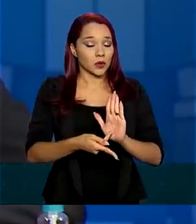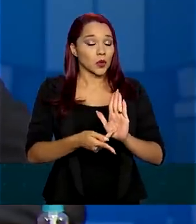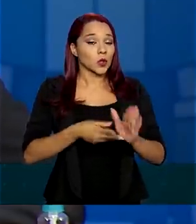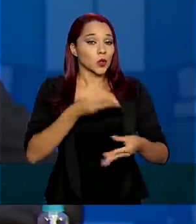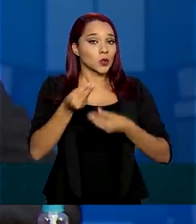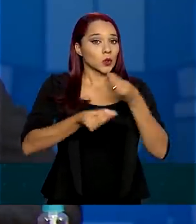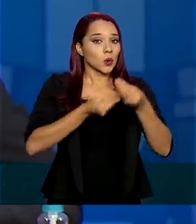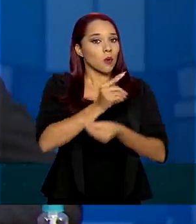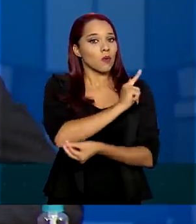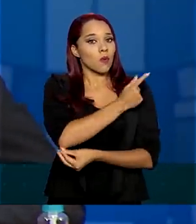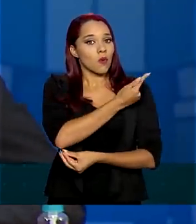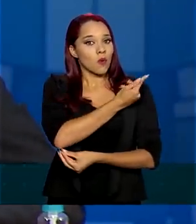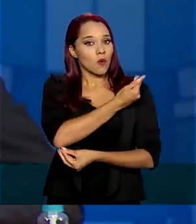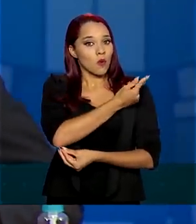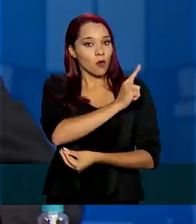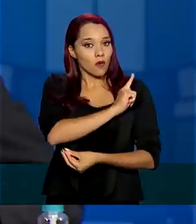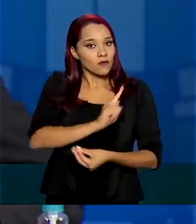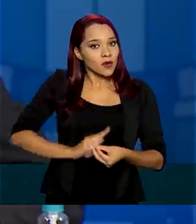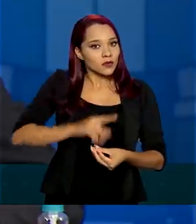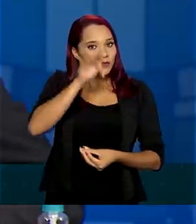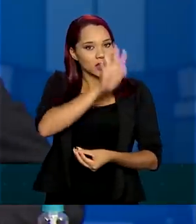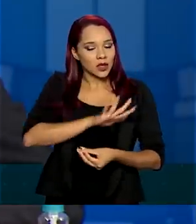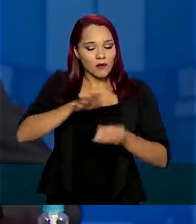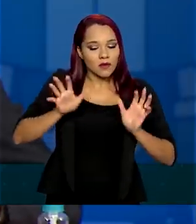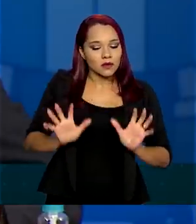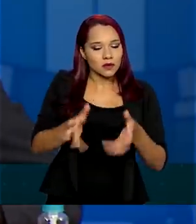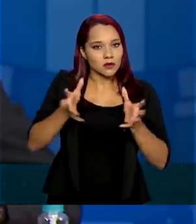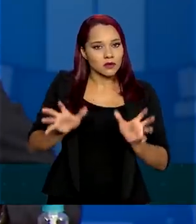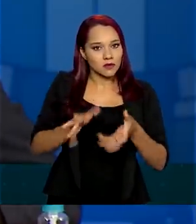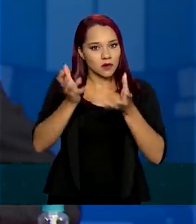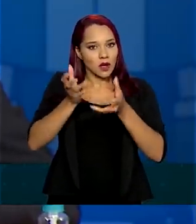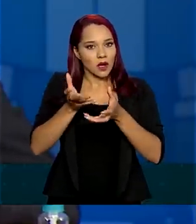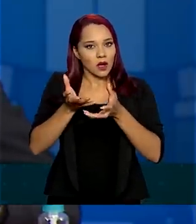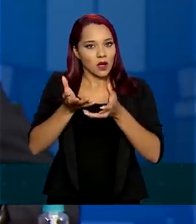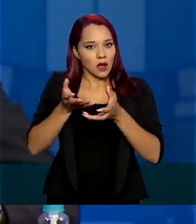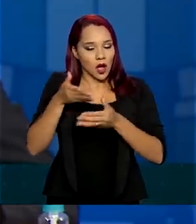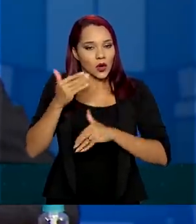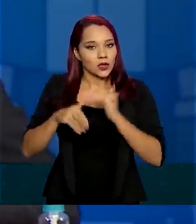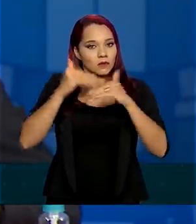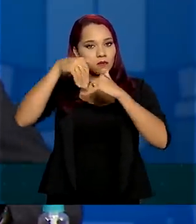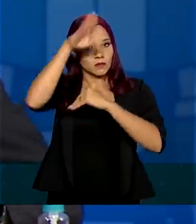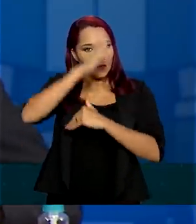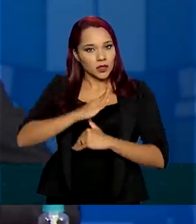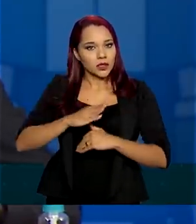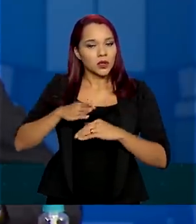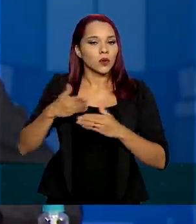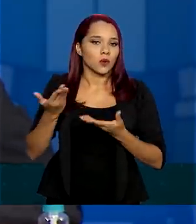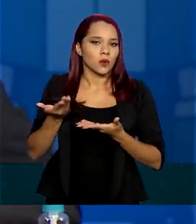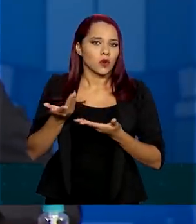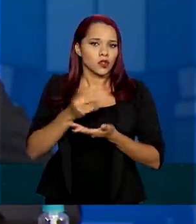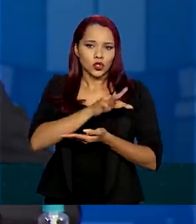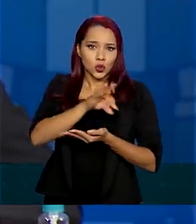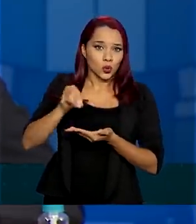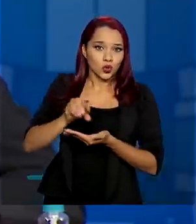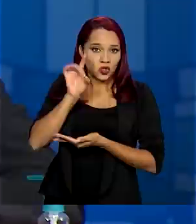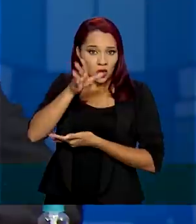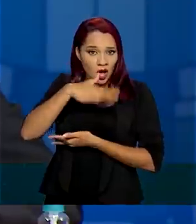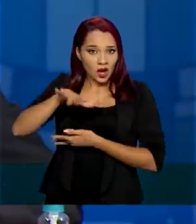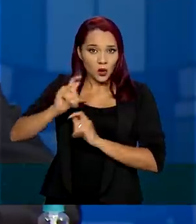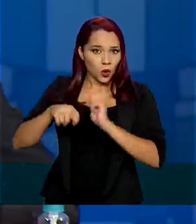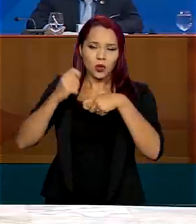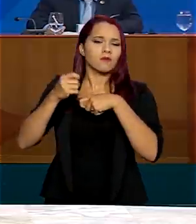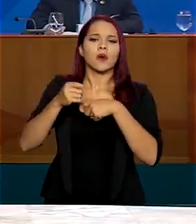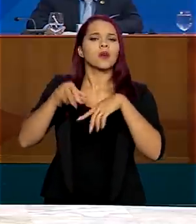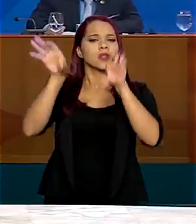como o governo federal vai incentivar a retomada do crescimento no Brasil, dos investimentos e tudo mais, não só na parte econômica,